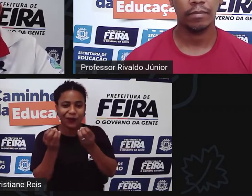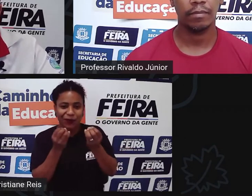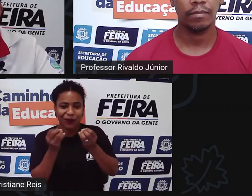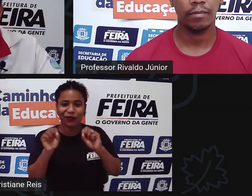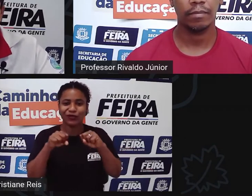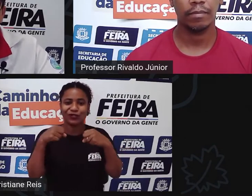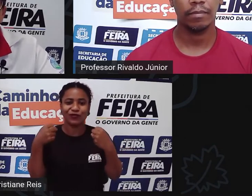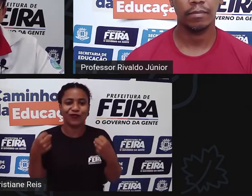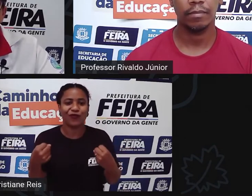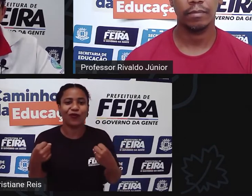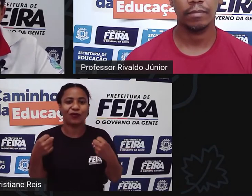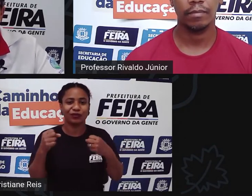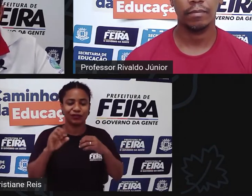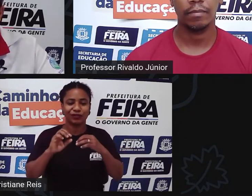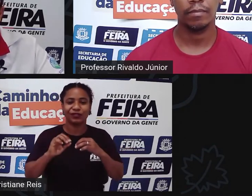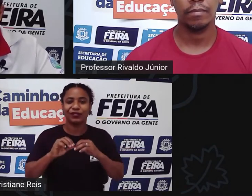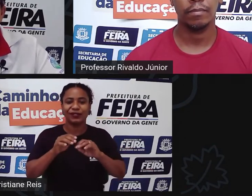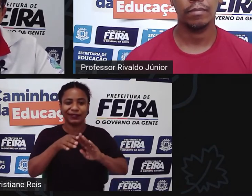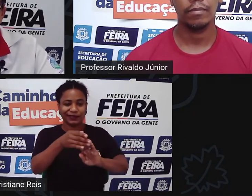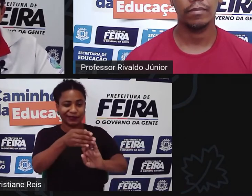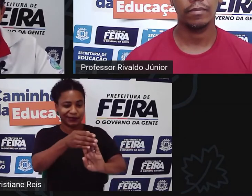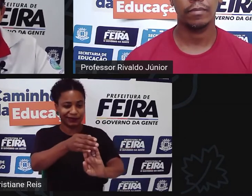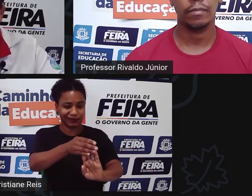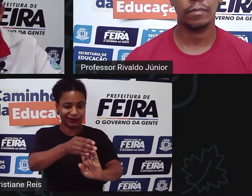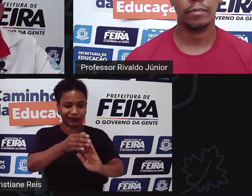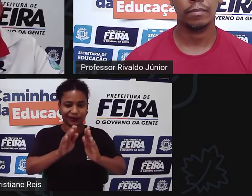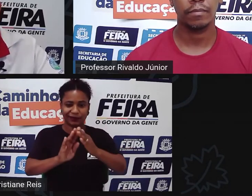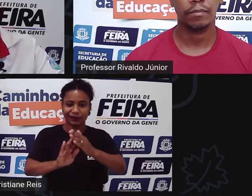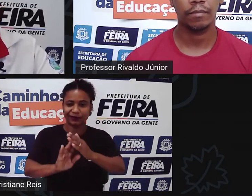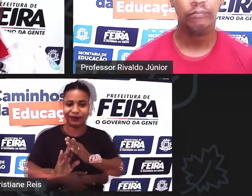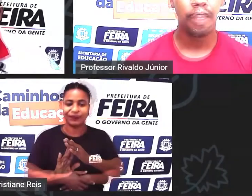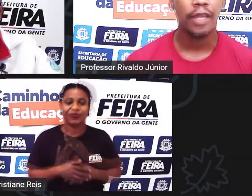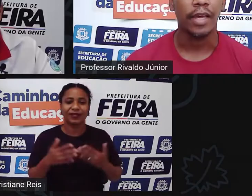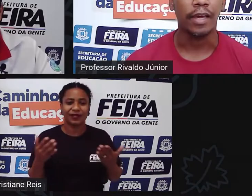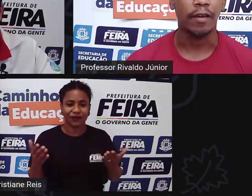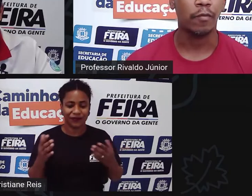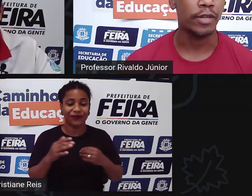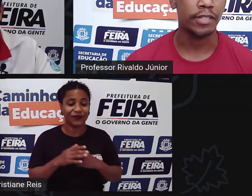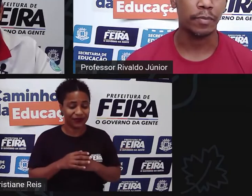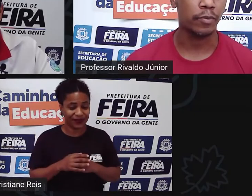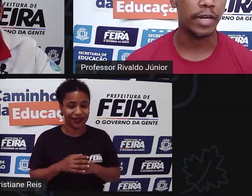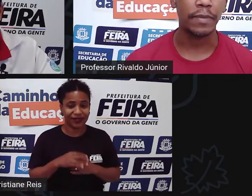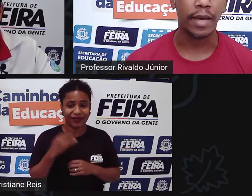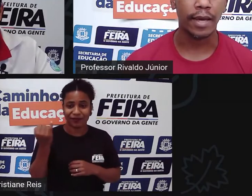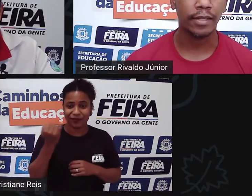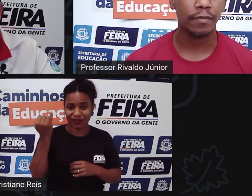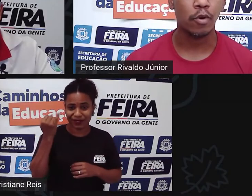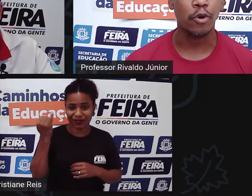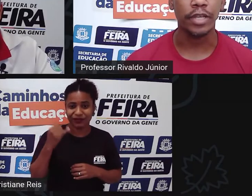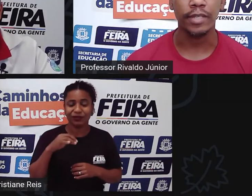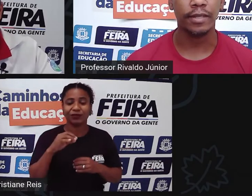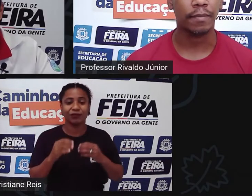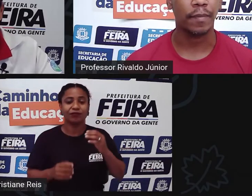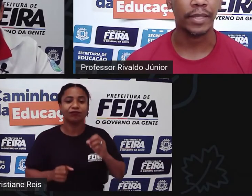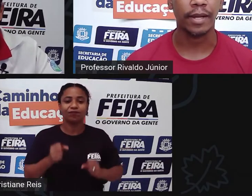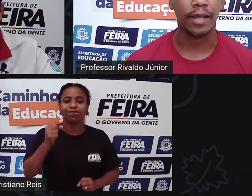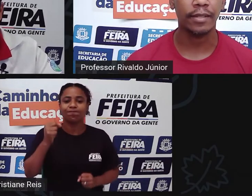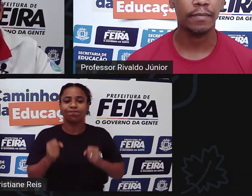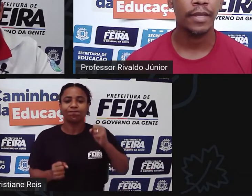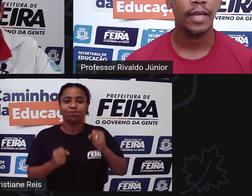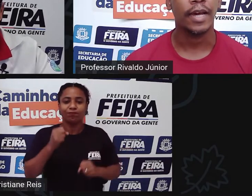o seria a flexibilidade e qual a importância de cada um deles por favor um exemplo caminhada corrida